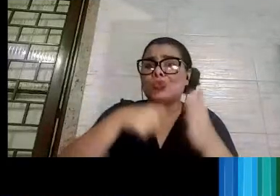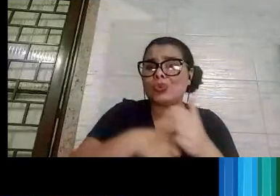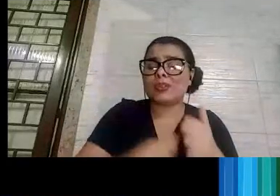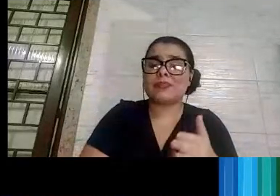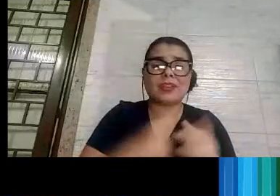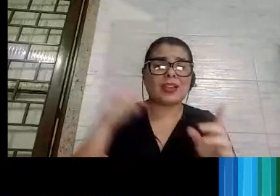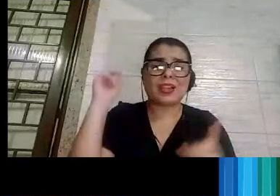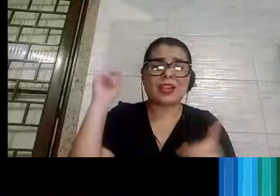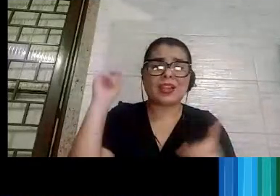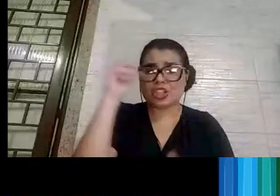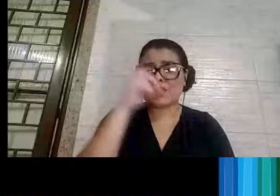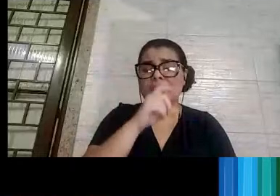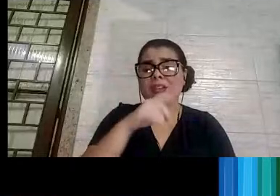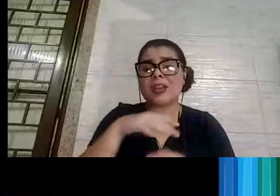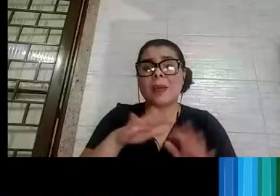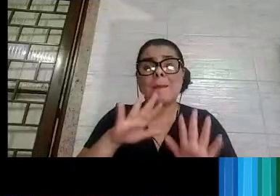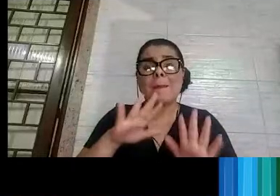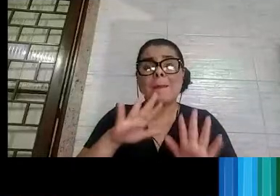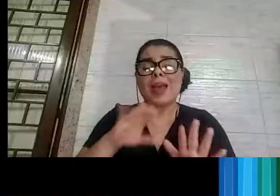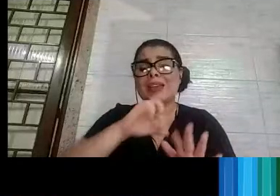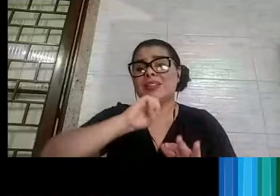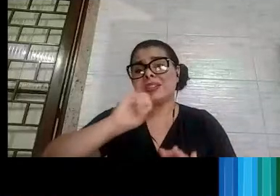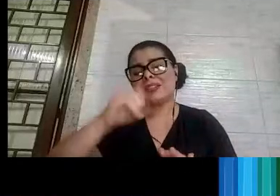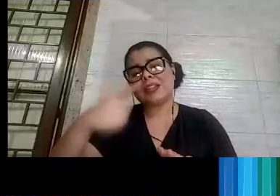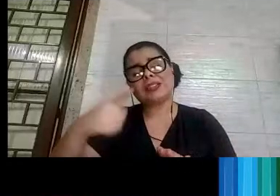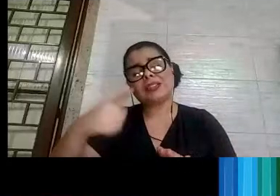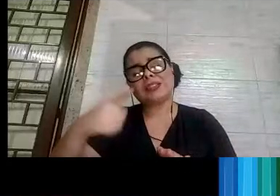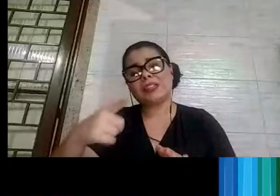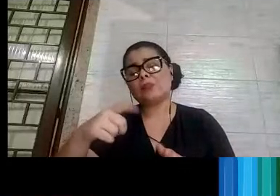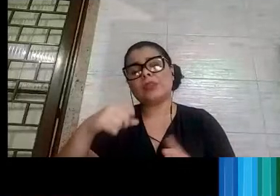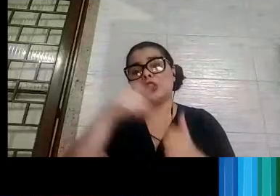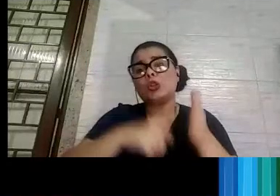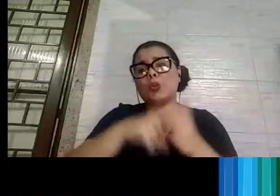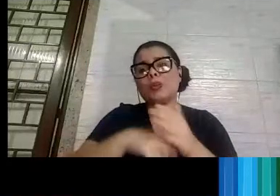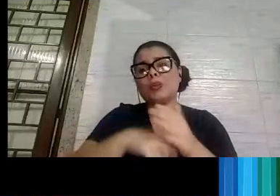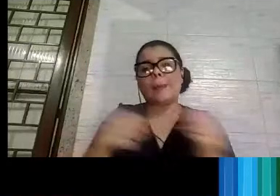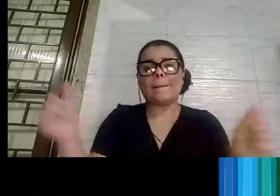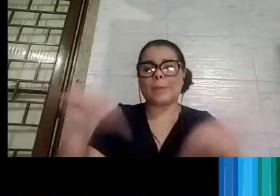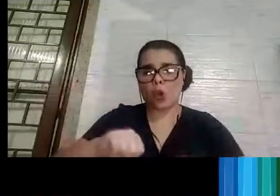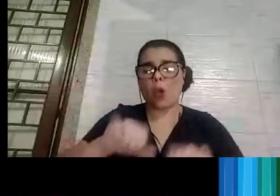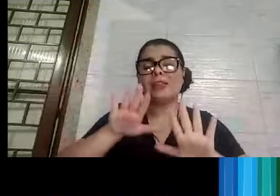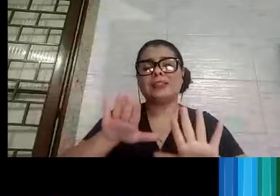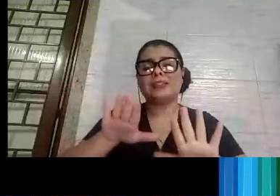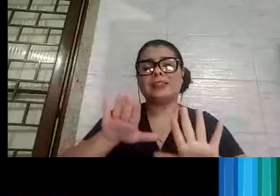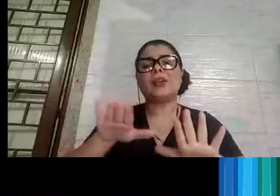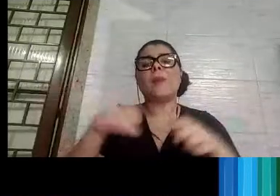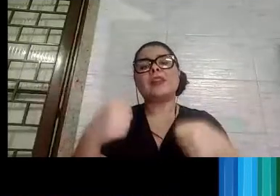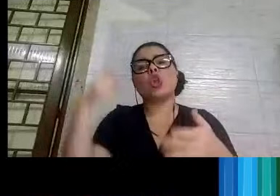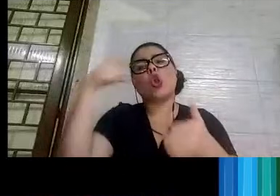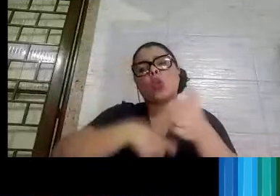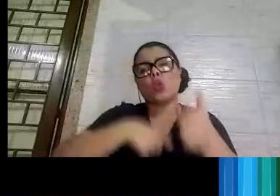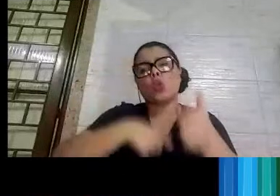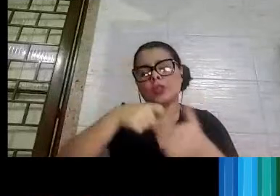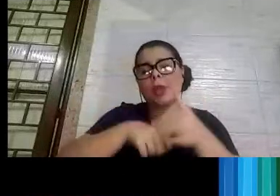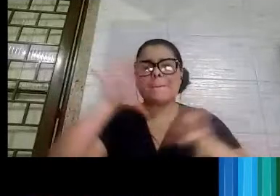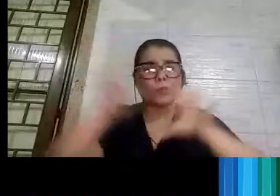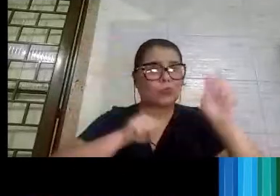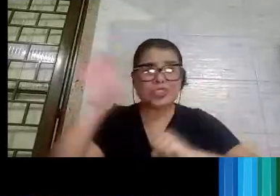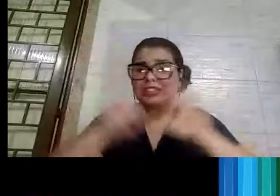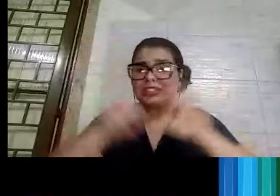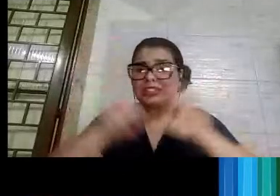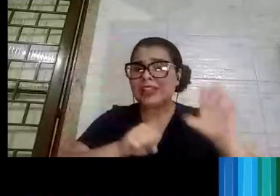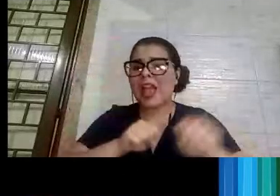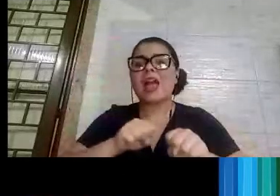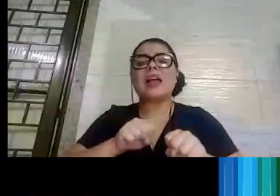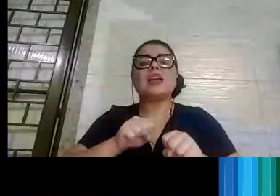a vida é muito mais, então, é lutar, buscar, mobilizar, e não ter,